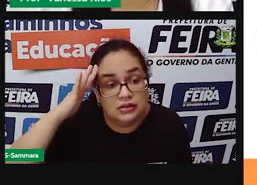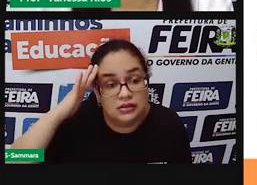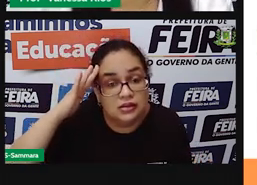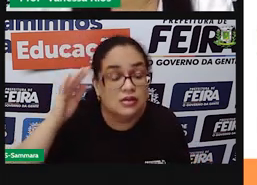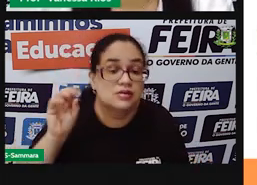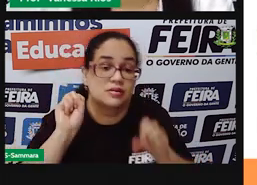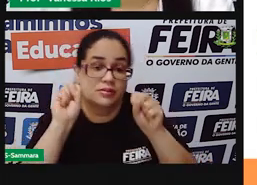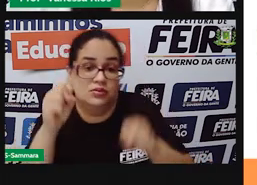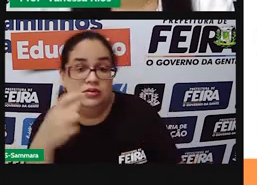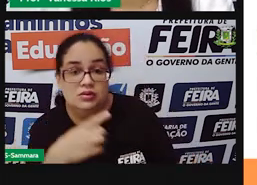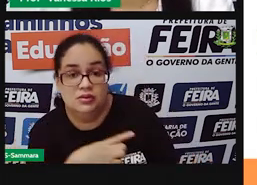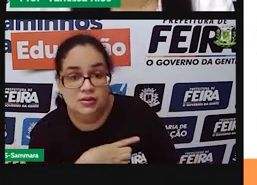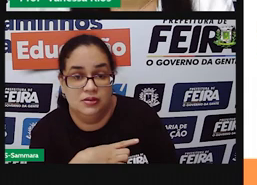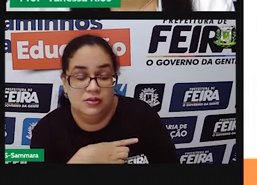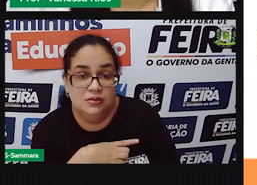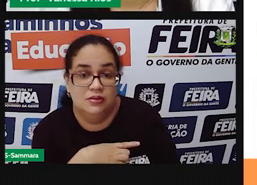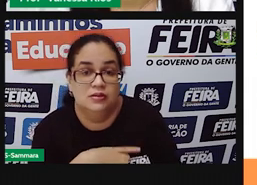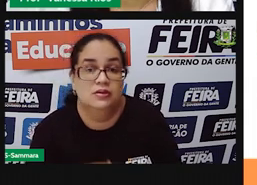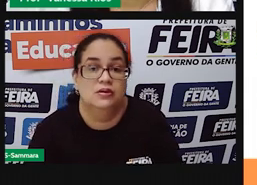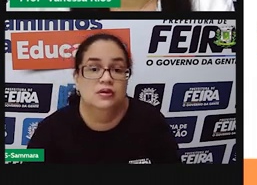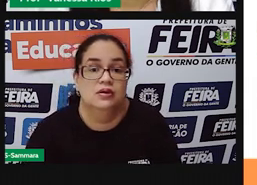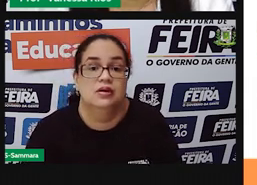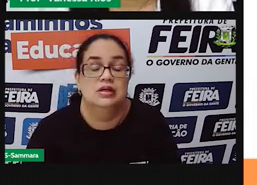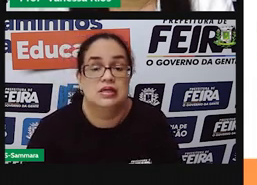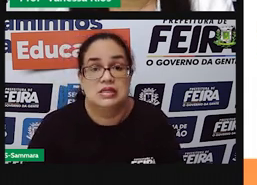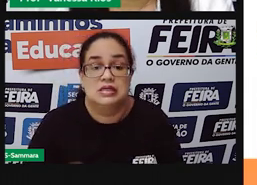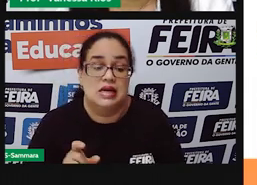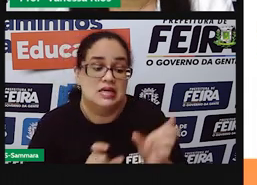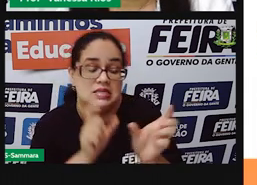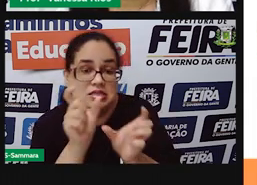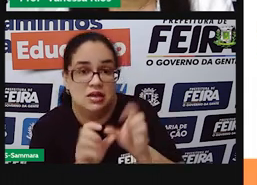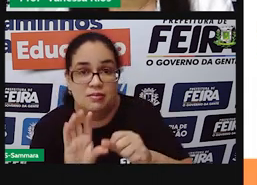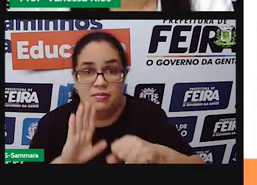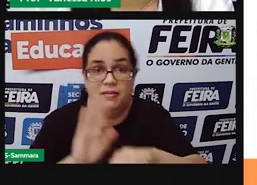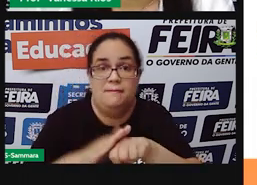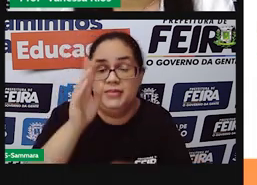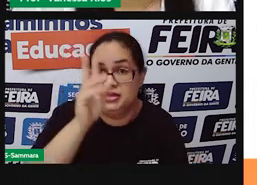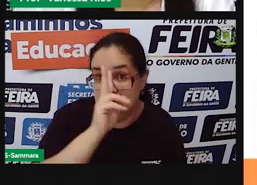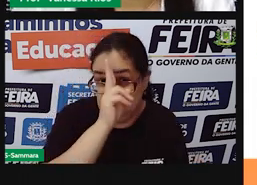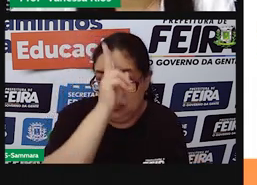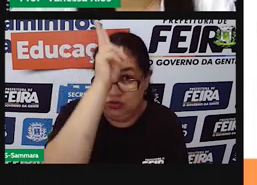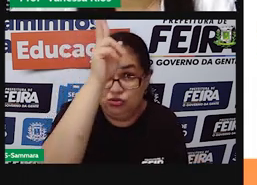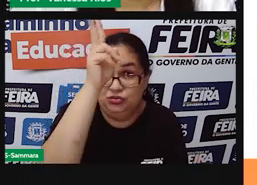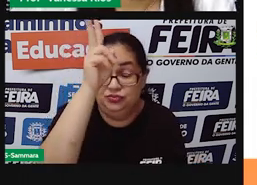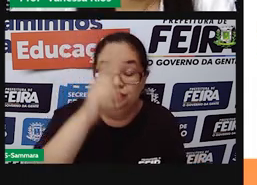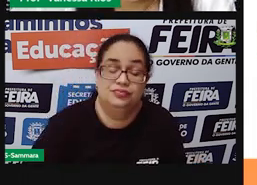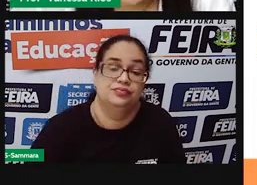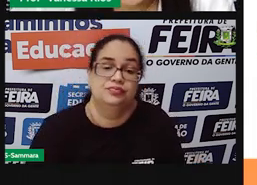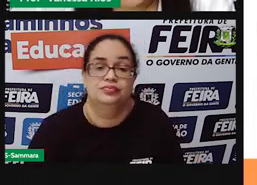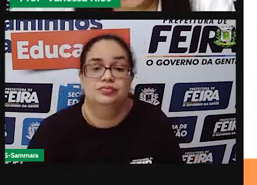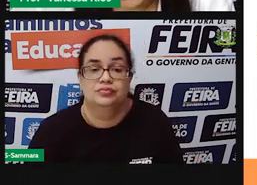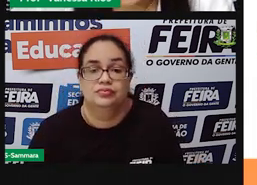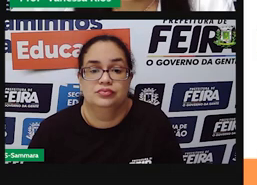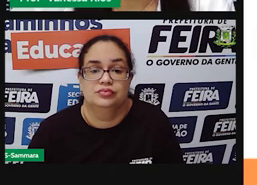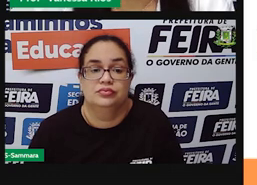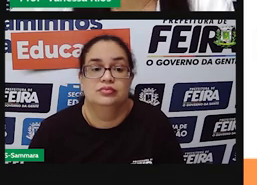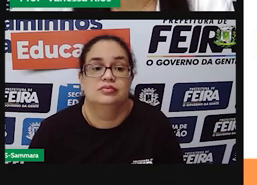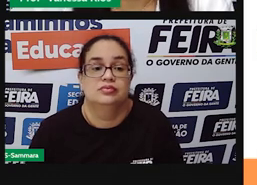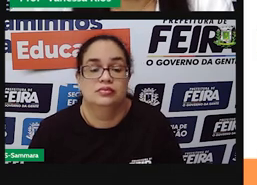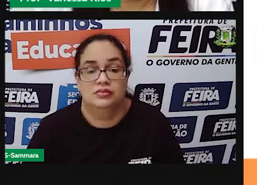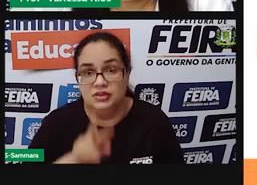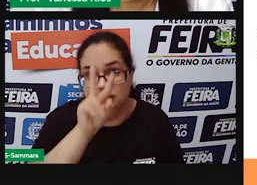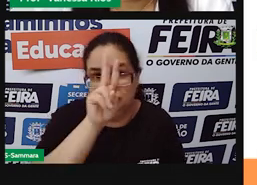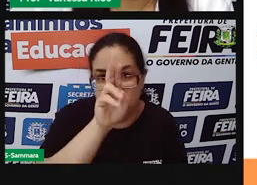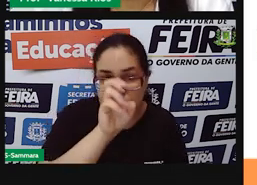poderia aparecer. Aí, sílaba tônica. A gente observa aí a sílaba com entonação, né? Mais forte